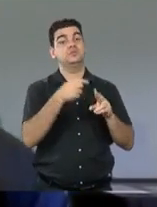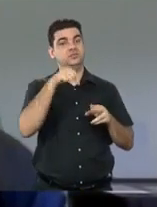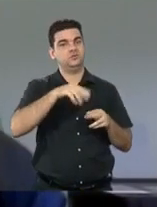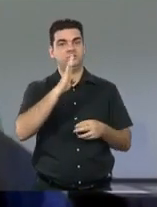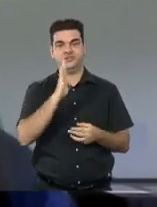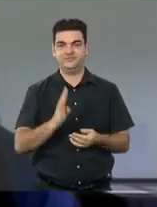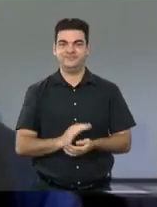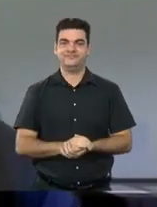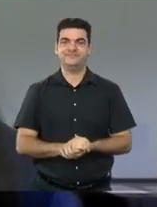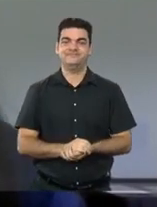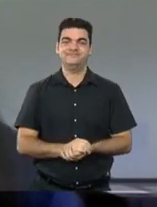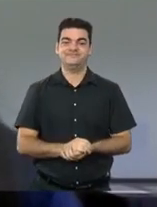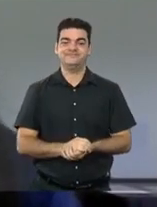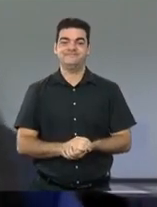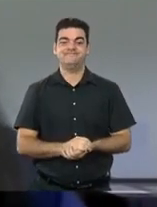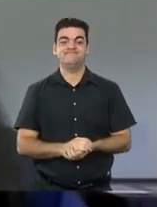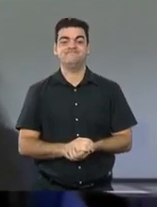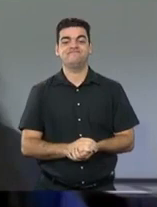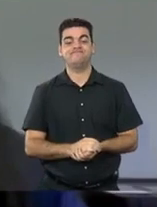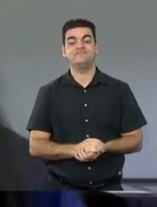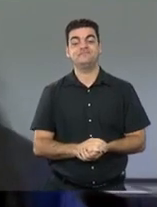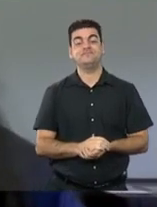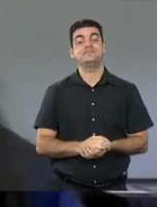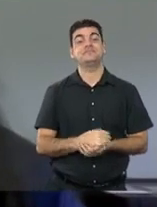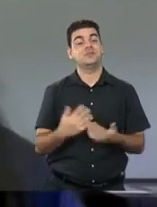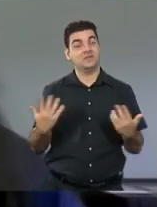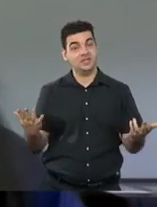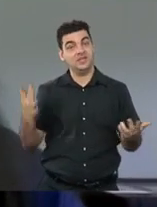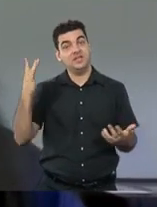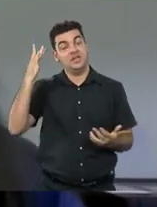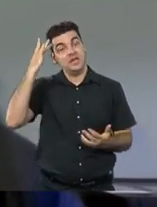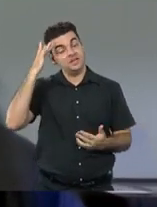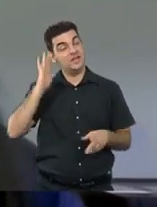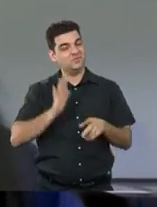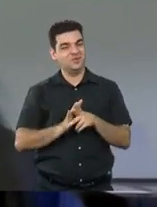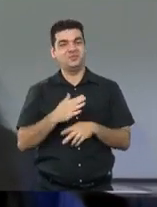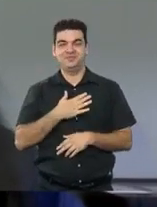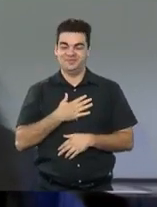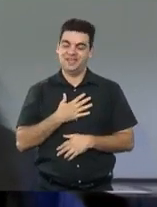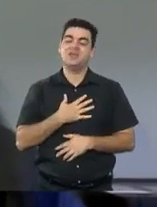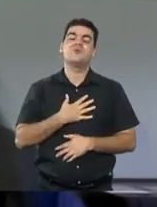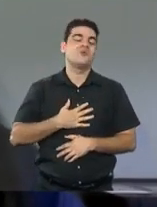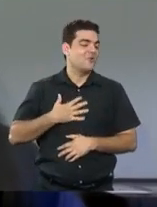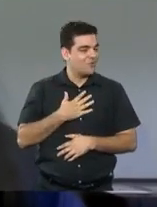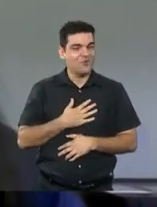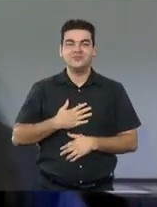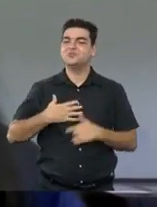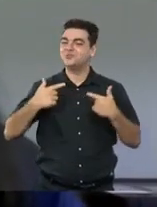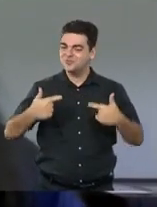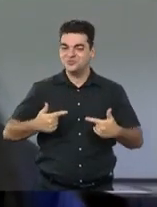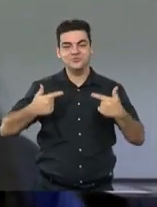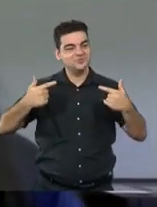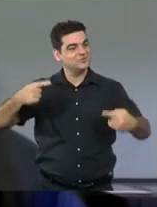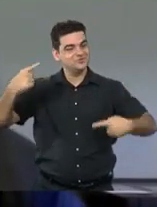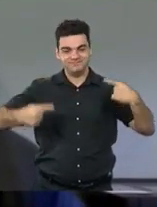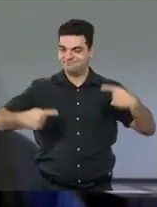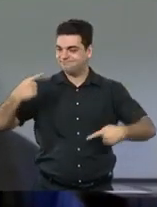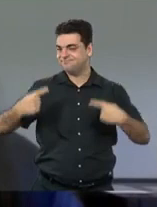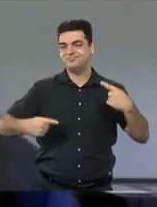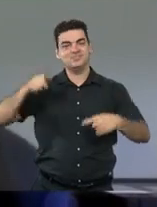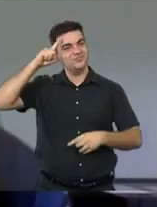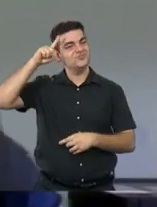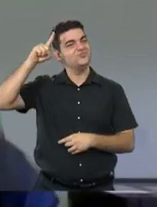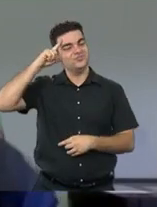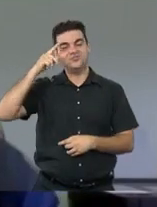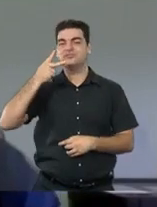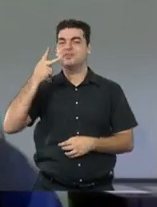Brasil. E isso é muito característico a minha, eu acredito que isso é uma missão de vida e eu trago isso no dia a